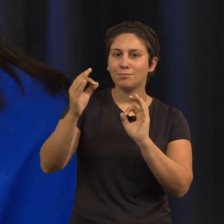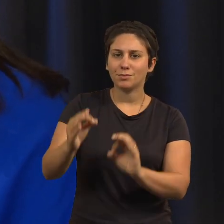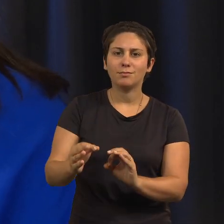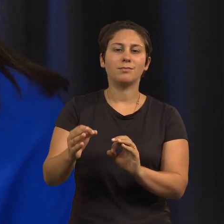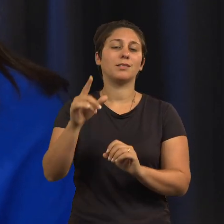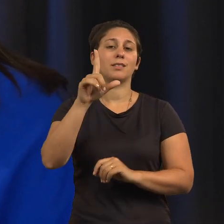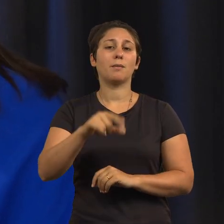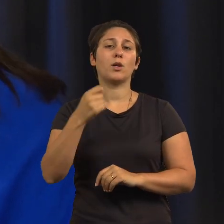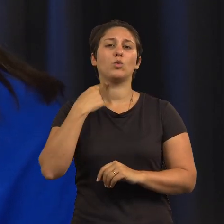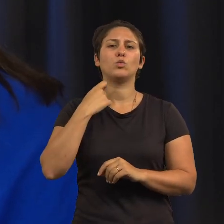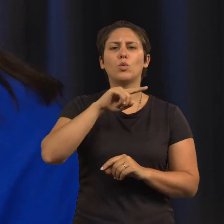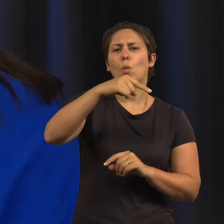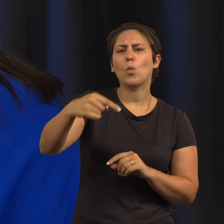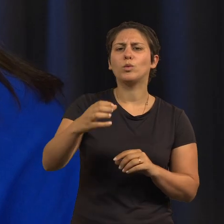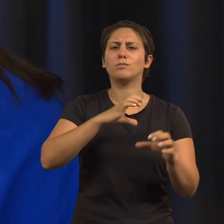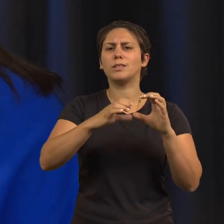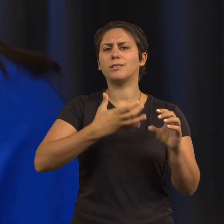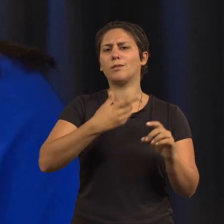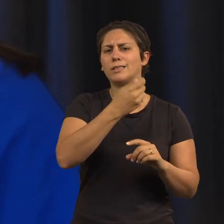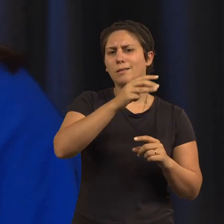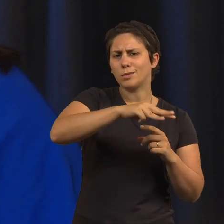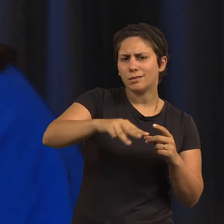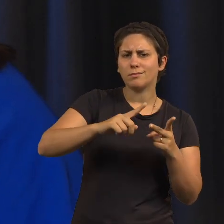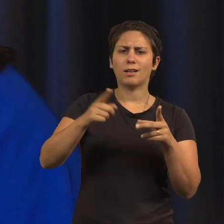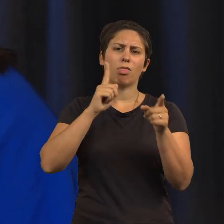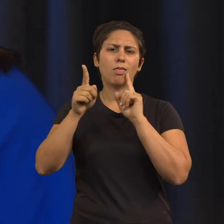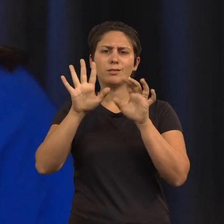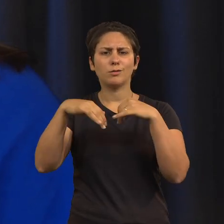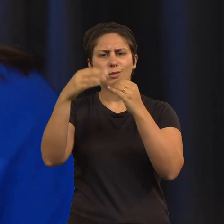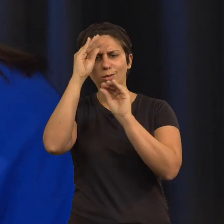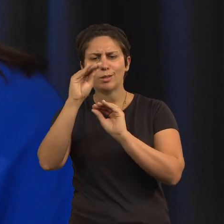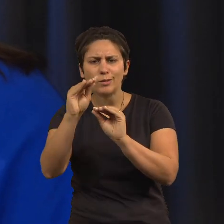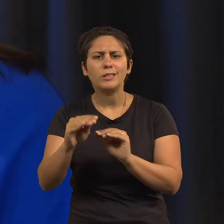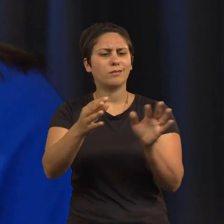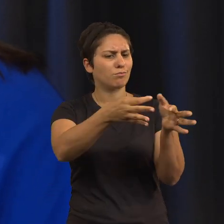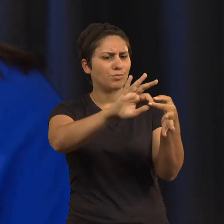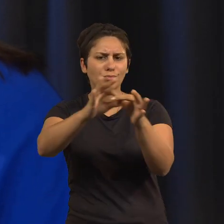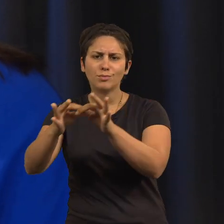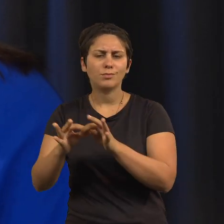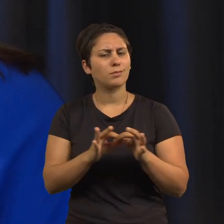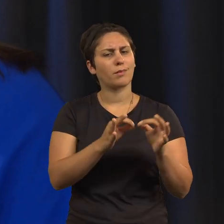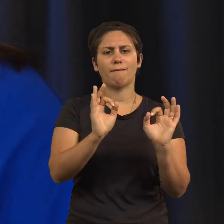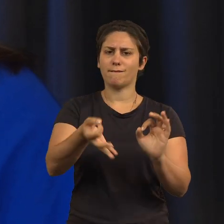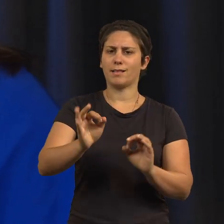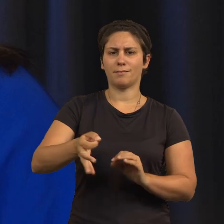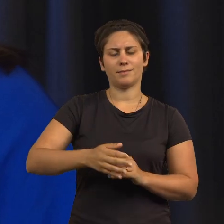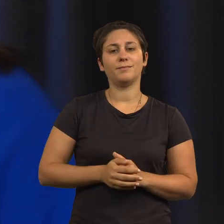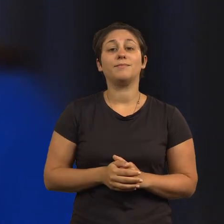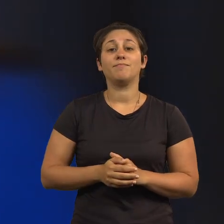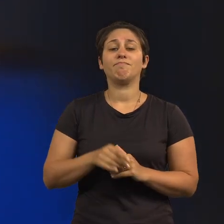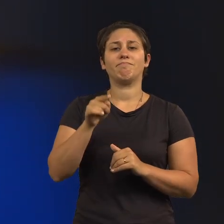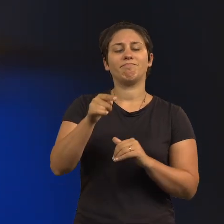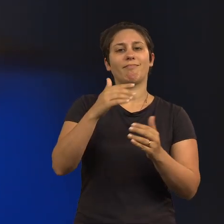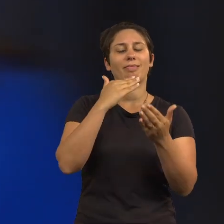outros cursos como Comunicação de Design Multimédia, Animação Socioeducativa, estamos aqui a falar de uma abrangência muito